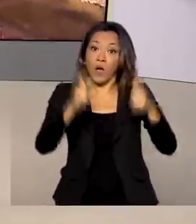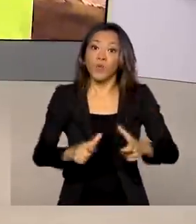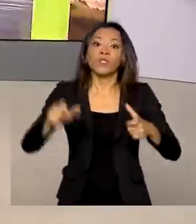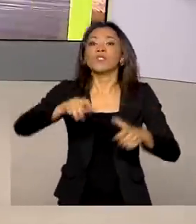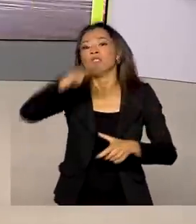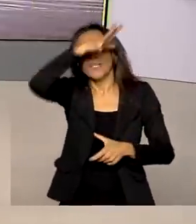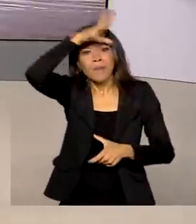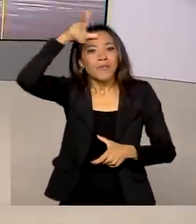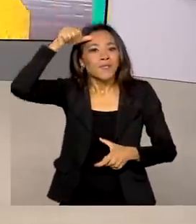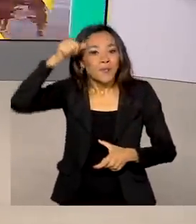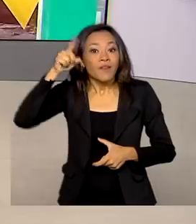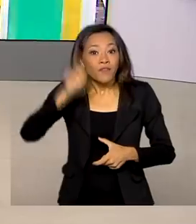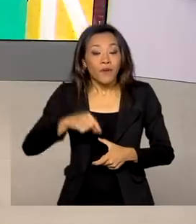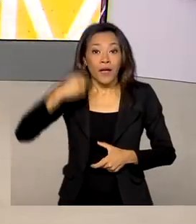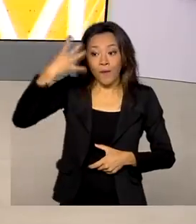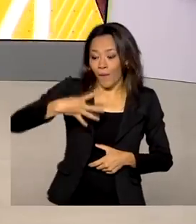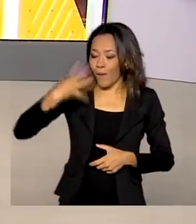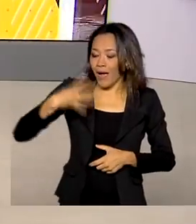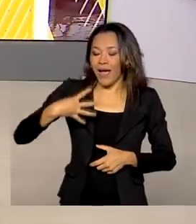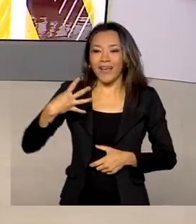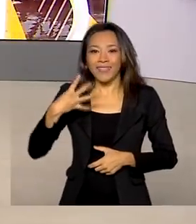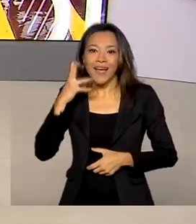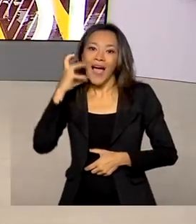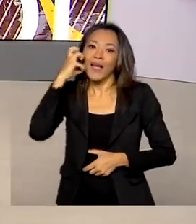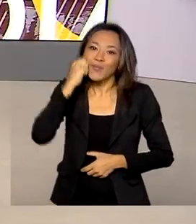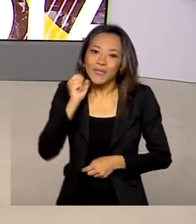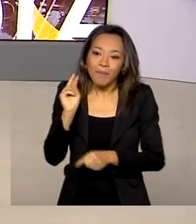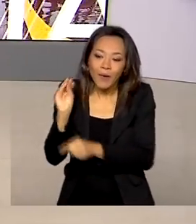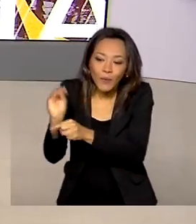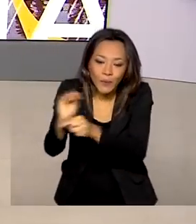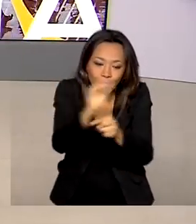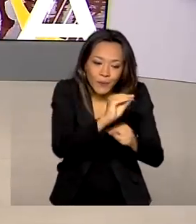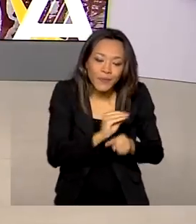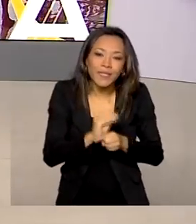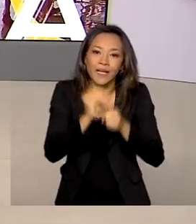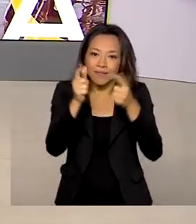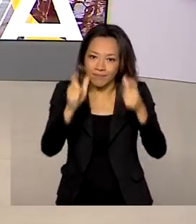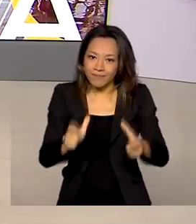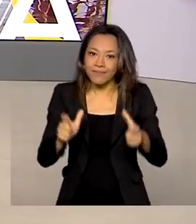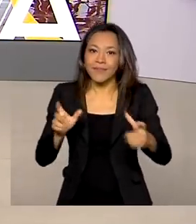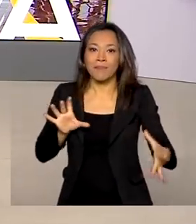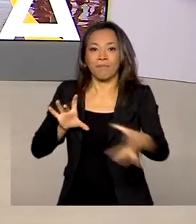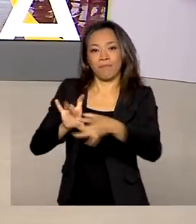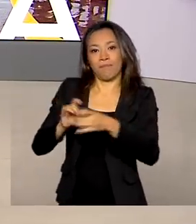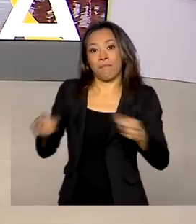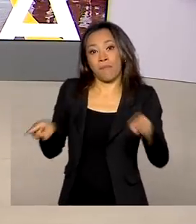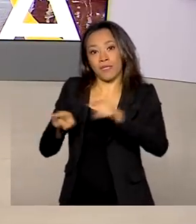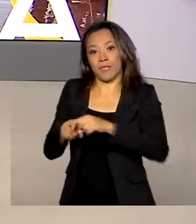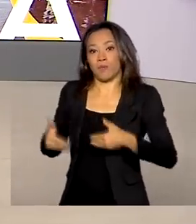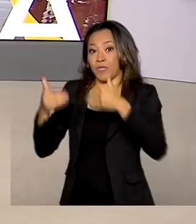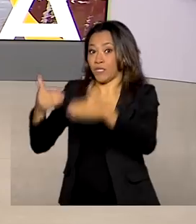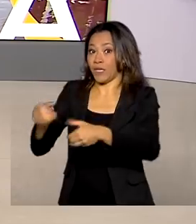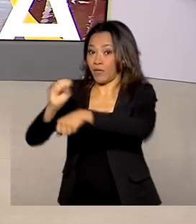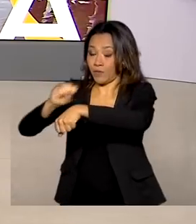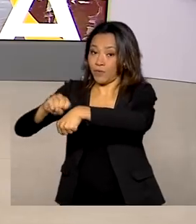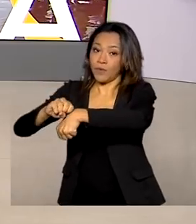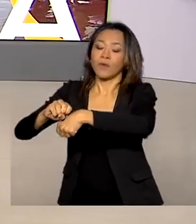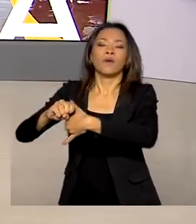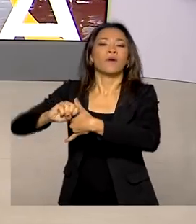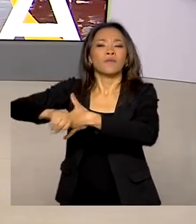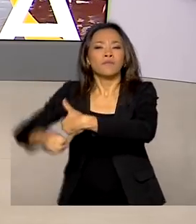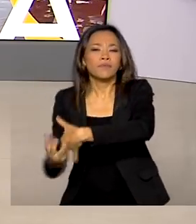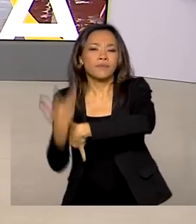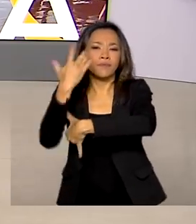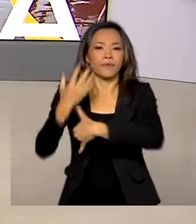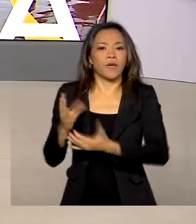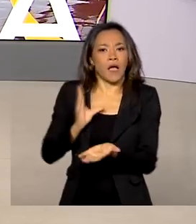conservação federal adotada pelo programa Adote um Parque, do Ministério do Meio Ambiente. A empresa vai destinar R$ 660 mil